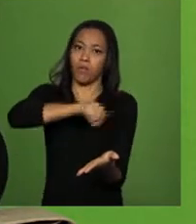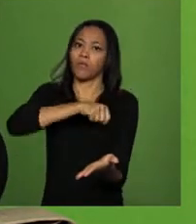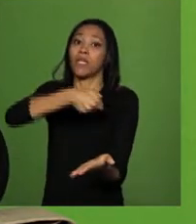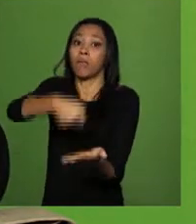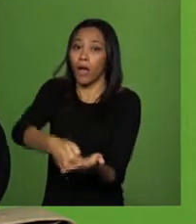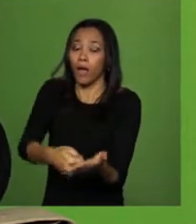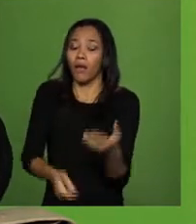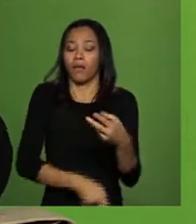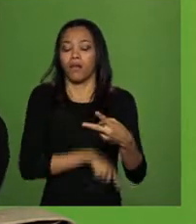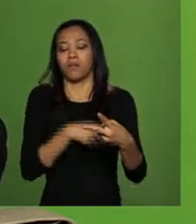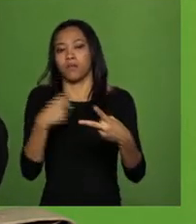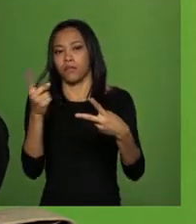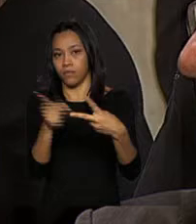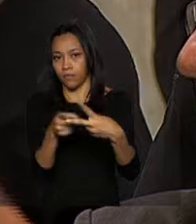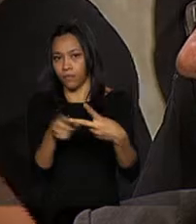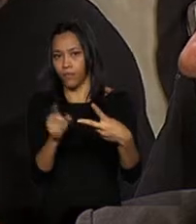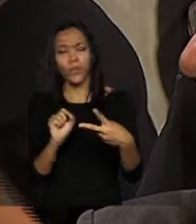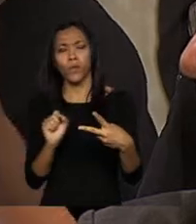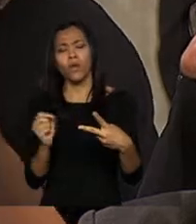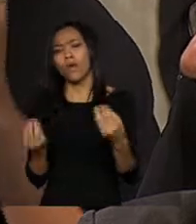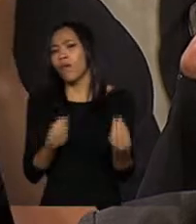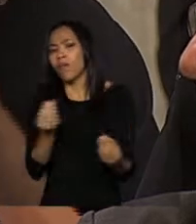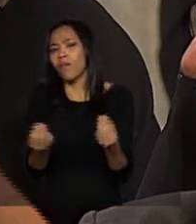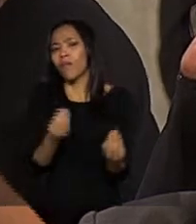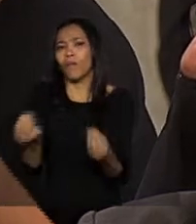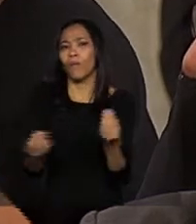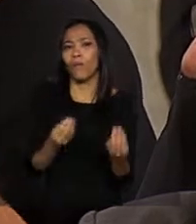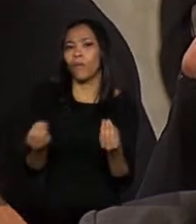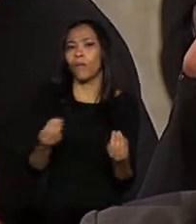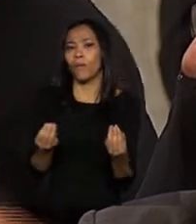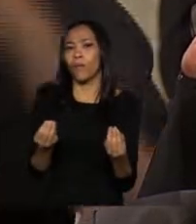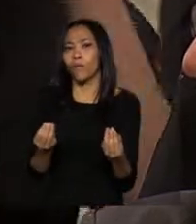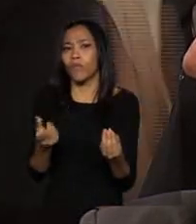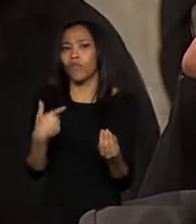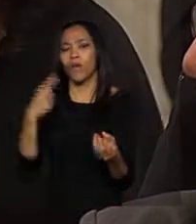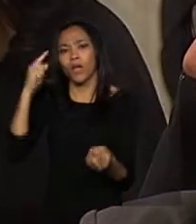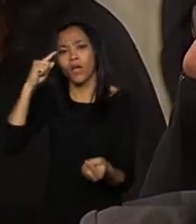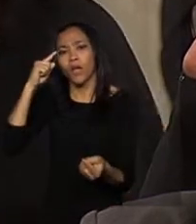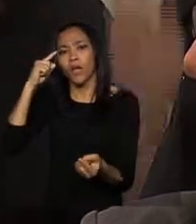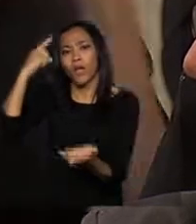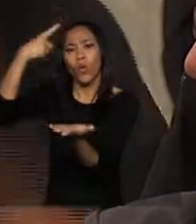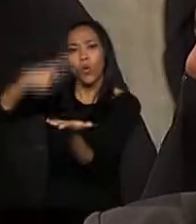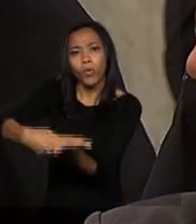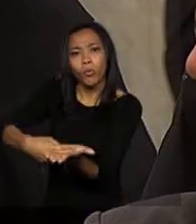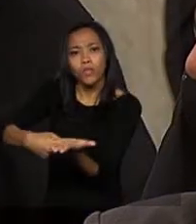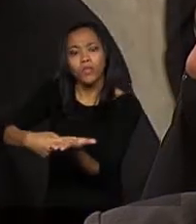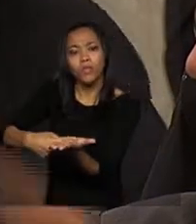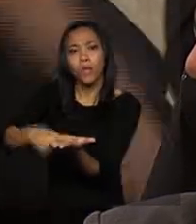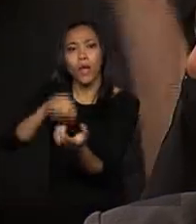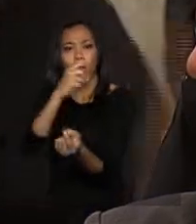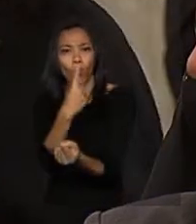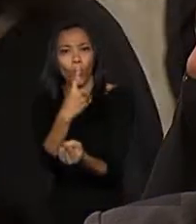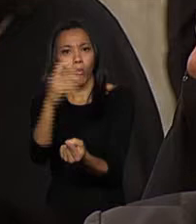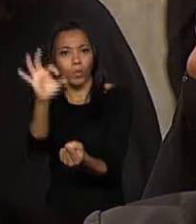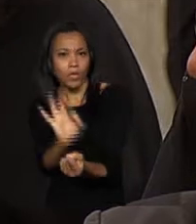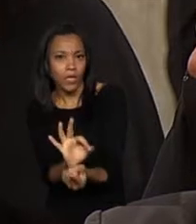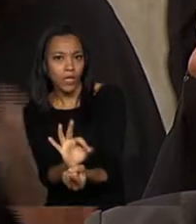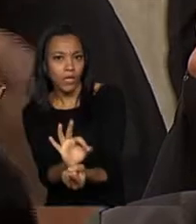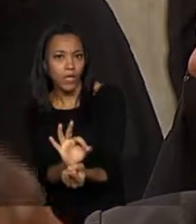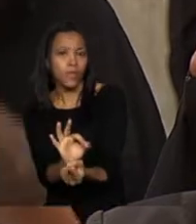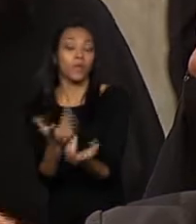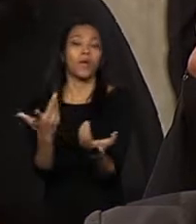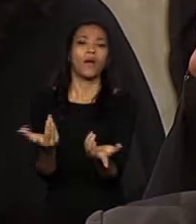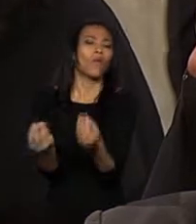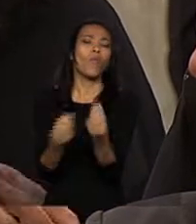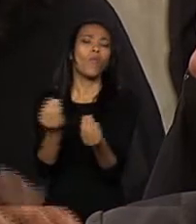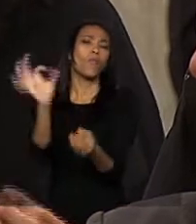A segunda é, como é que ficou direitinho a questão do pagamento do acordo de benefícios? É 1%, é 0,5%, é até 1%?